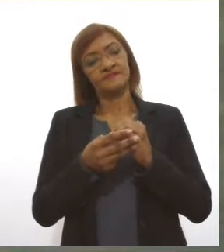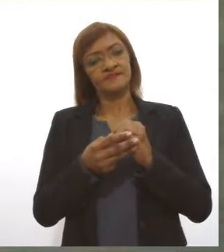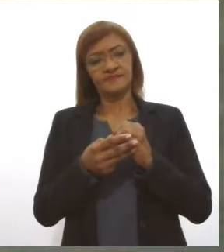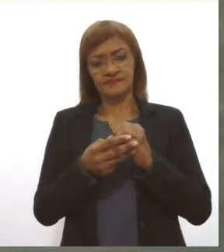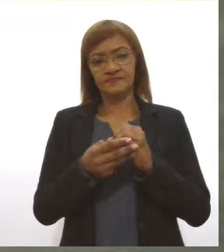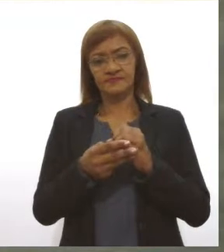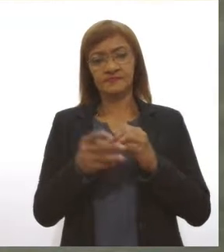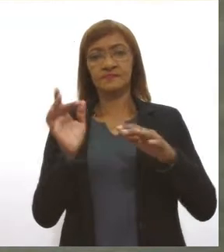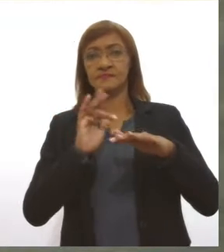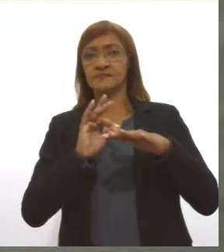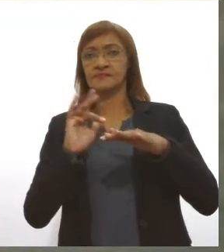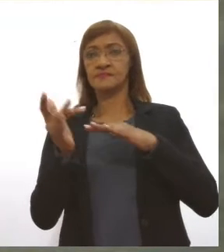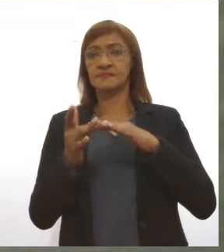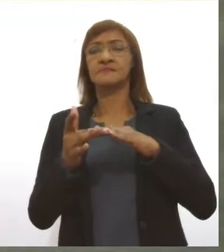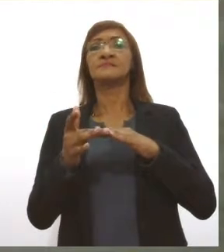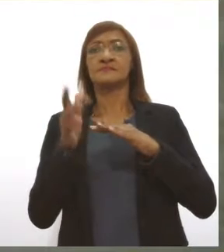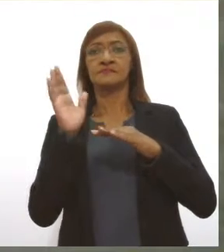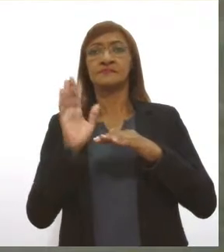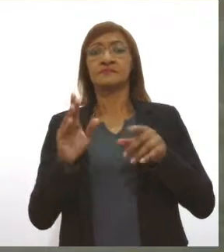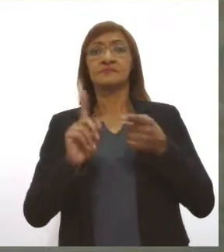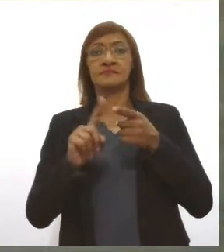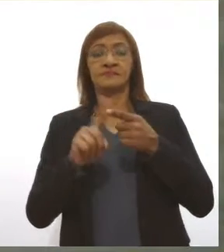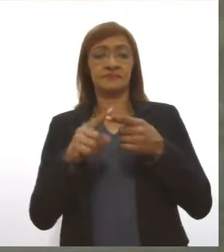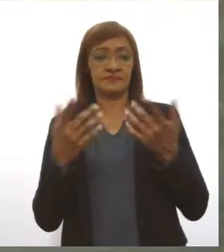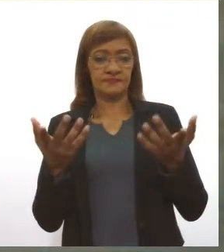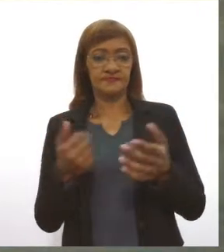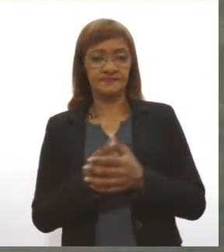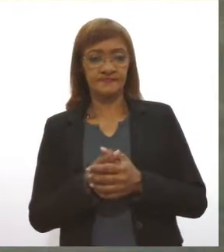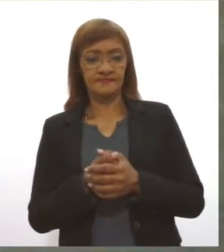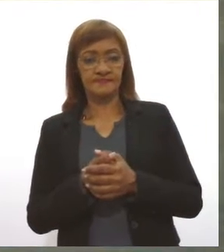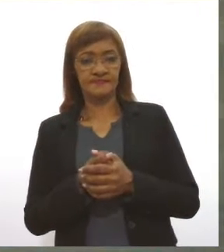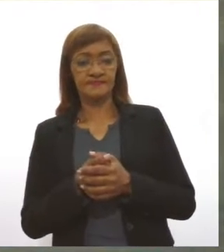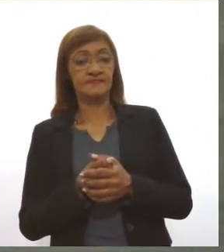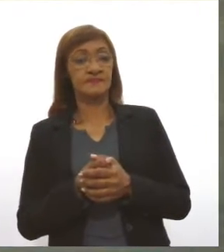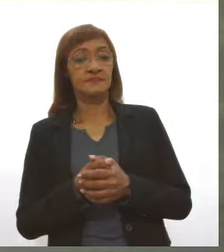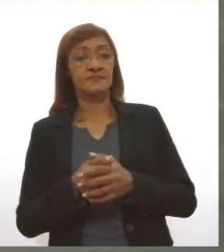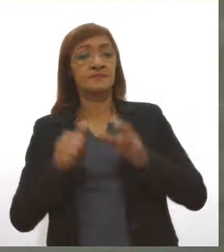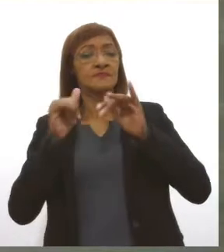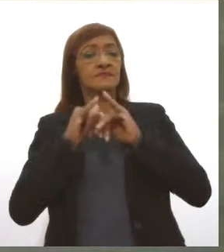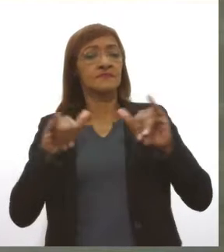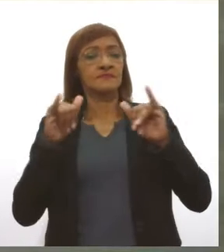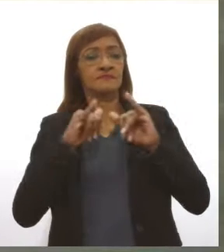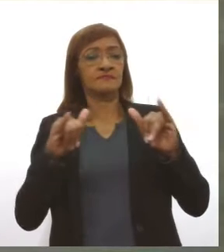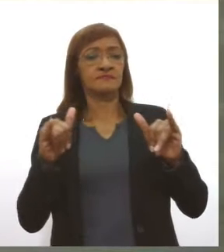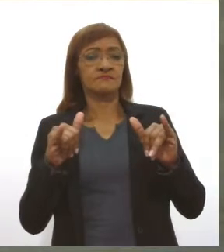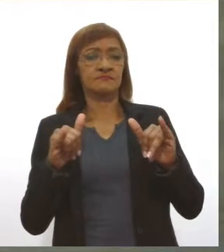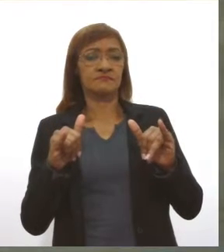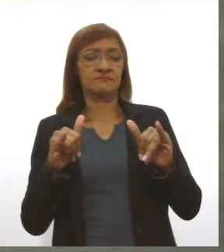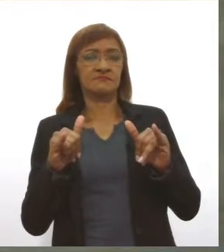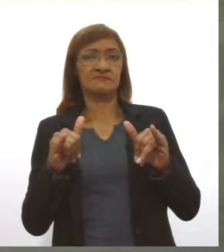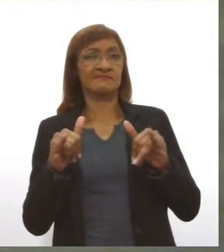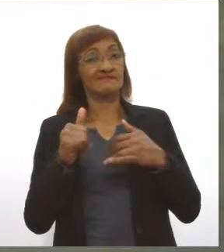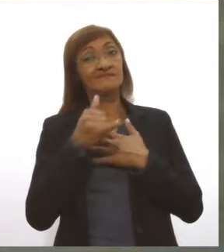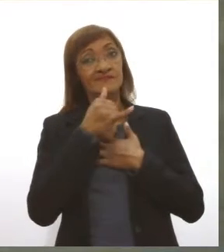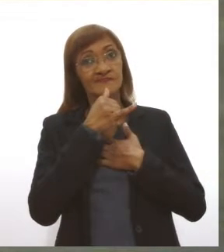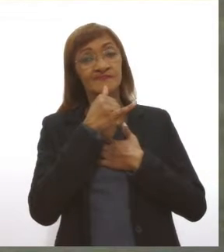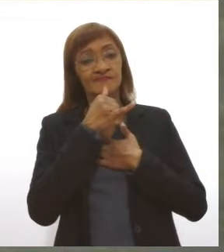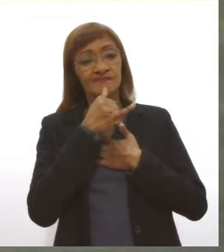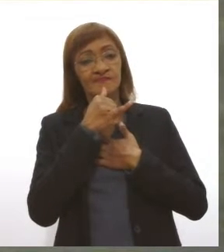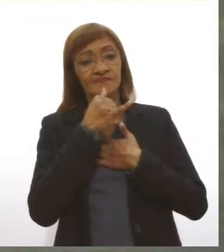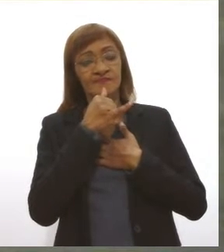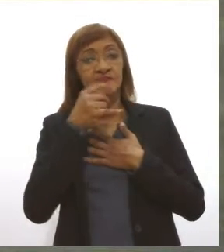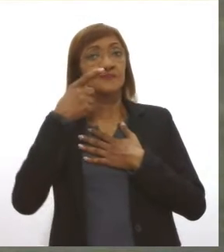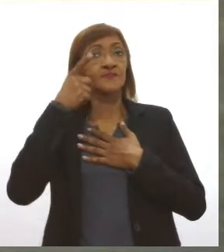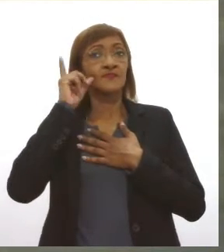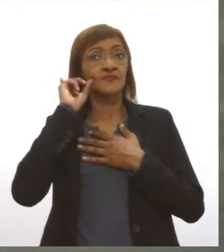também pelas redes sociais. Pois é, Tiago, venham trazendo notícias um tanto não animadoras, né? Somente ontem,